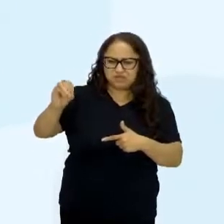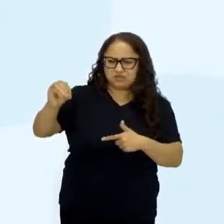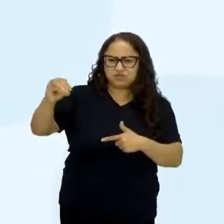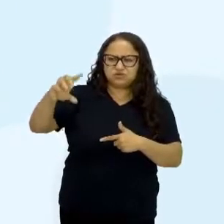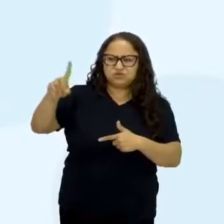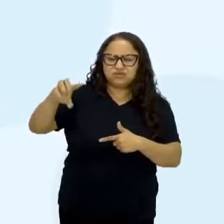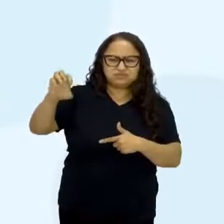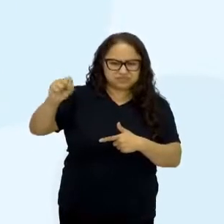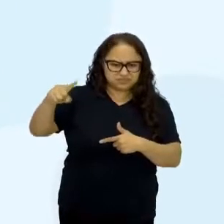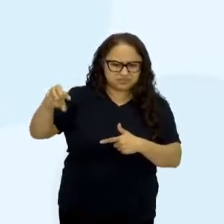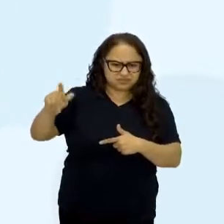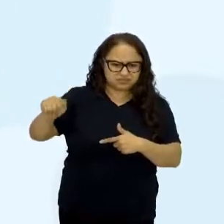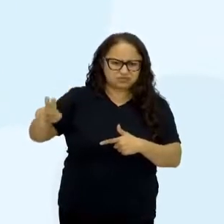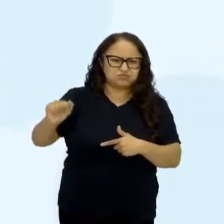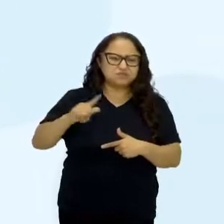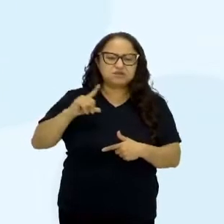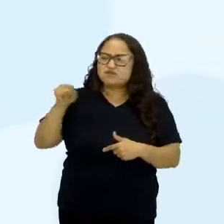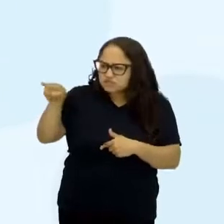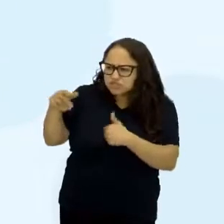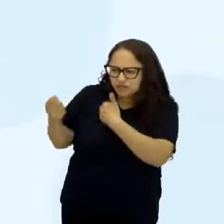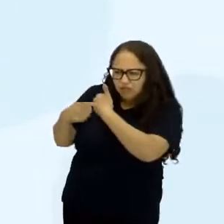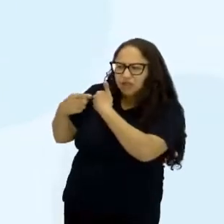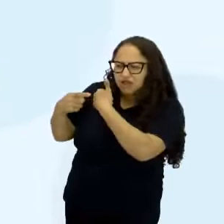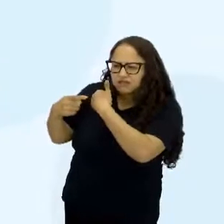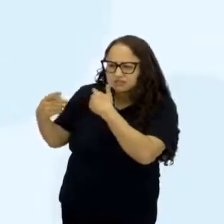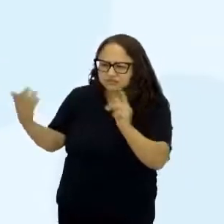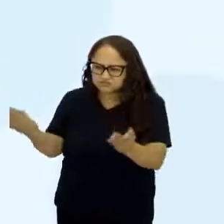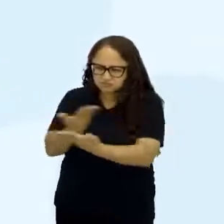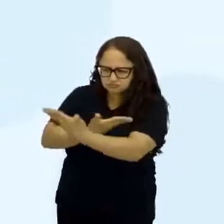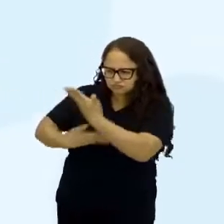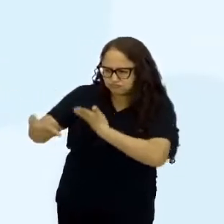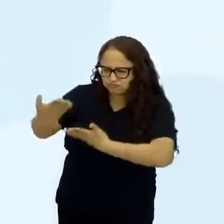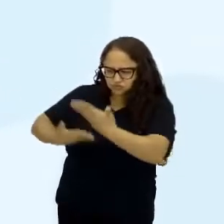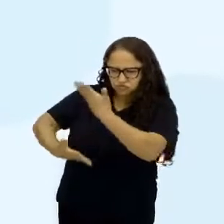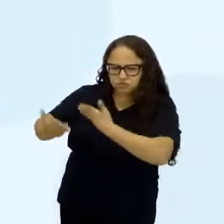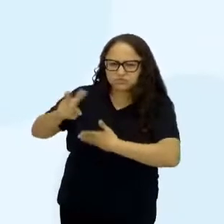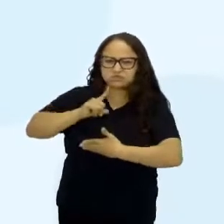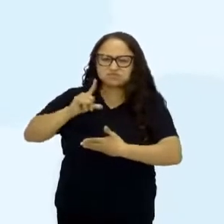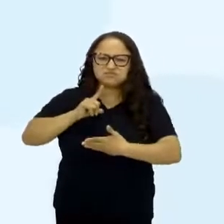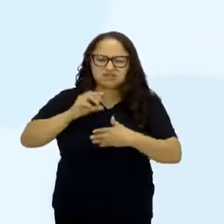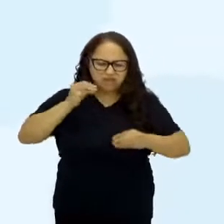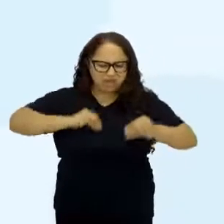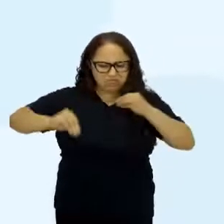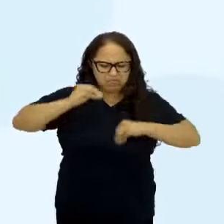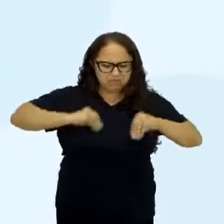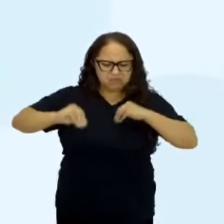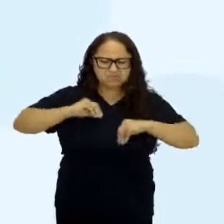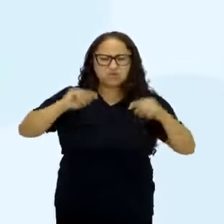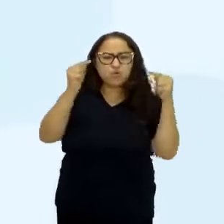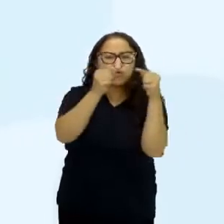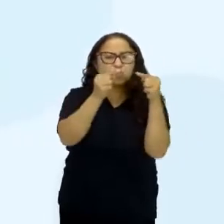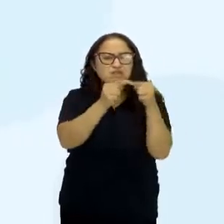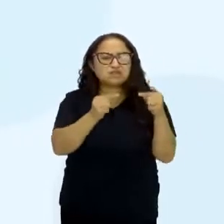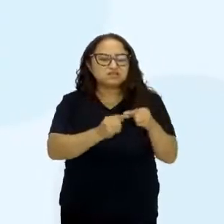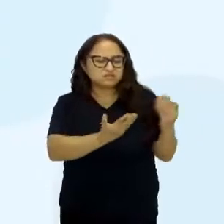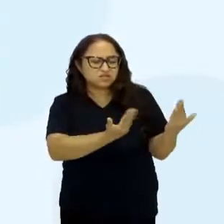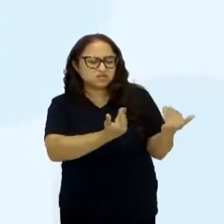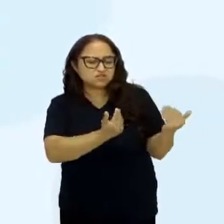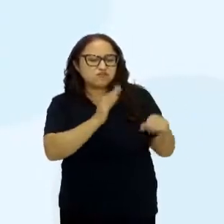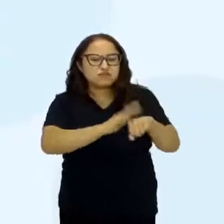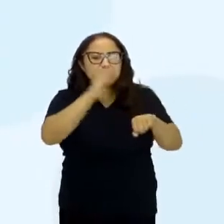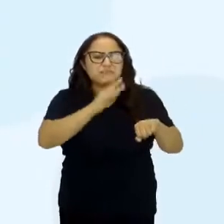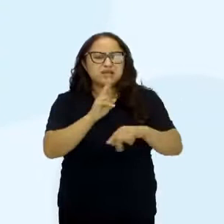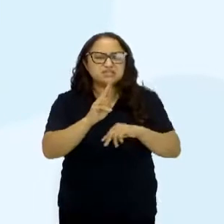likes, me segue que eu te sigo de volta e muitas retuitadas, a depressão é quem está se conectando aos jovens que mais